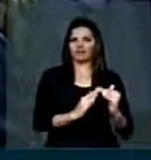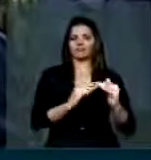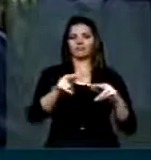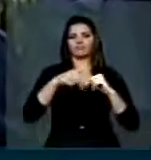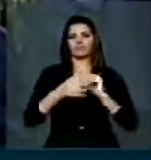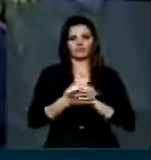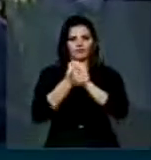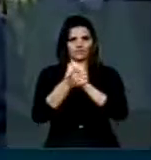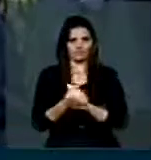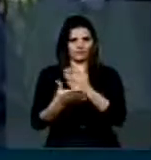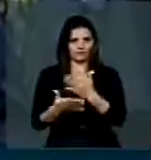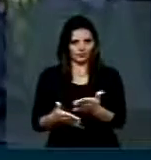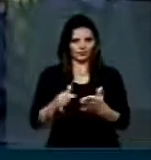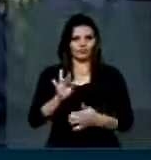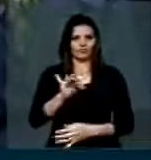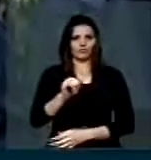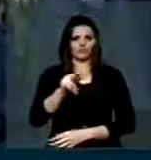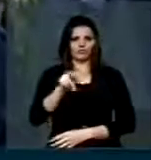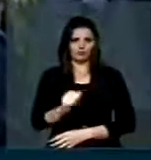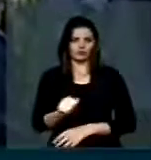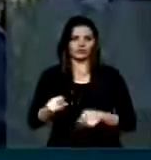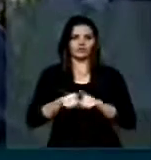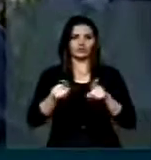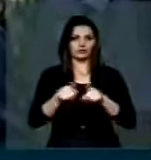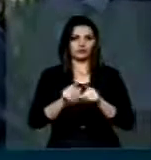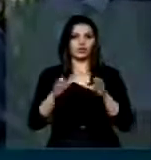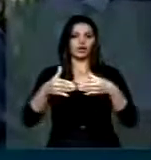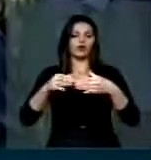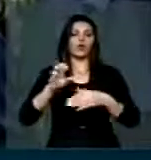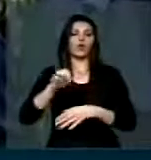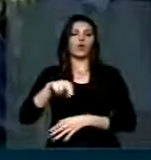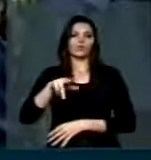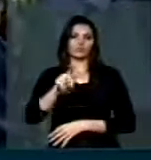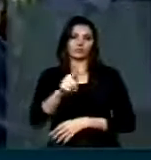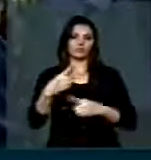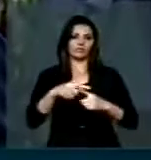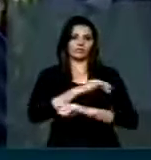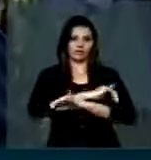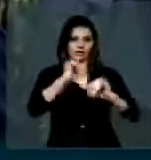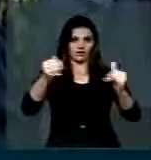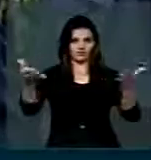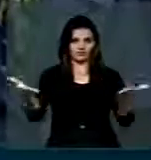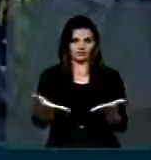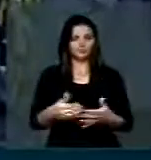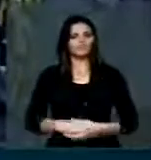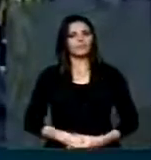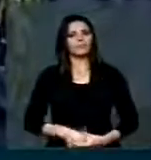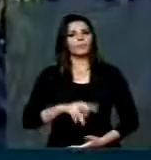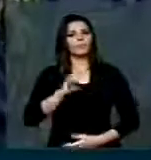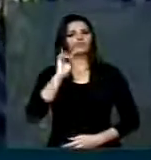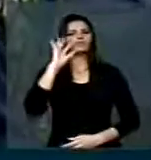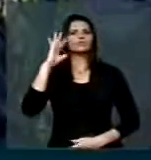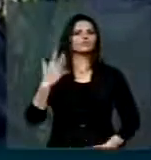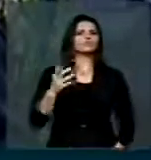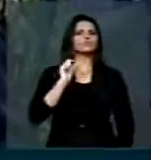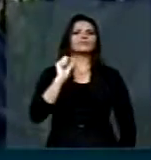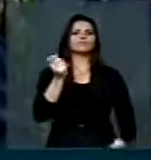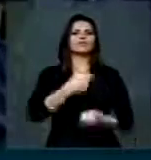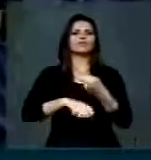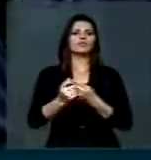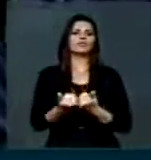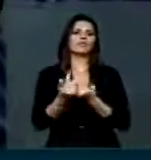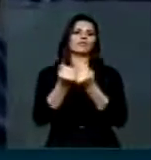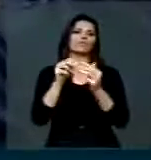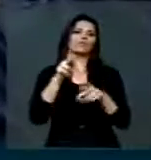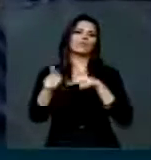cumprimentar a CUFA, cumprimentar o Shopping Uai e dizer que nesta oportunidade a alternativa econômica para